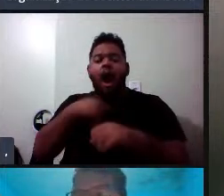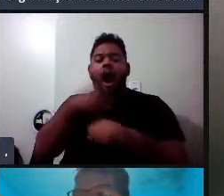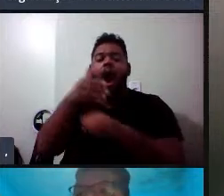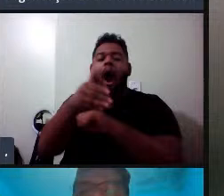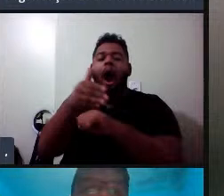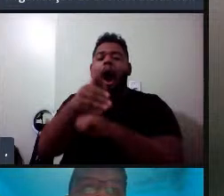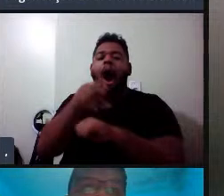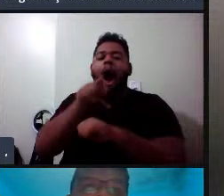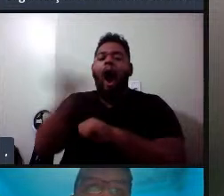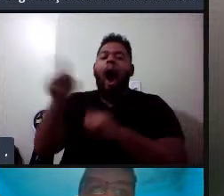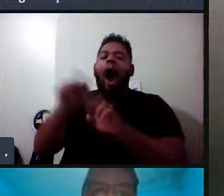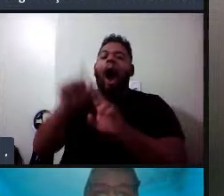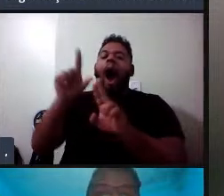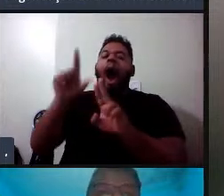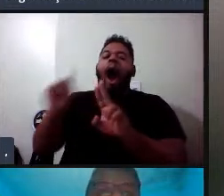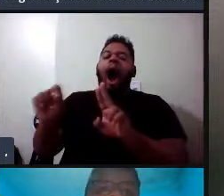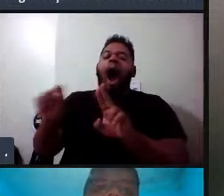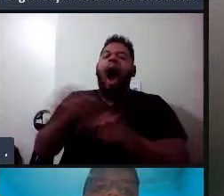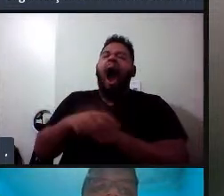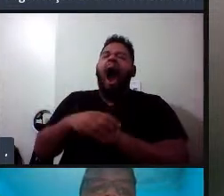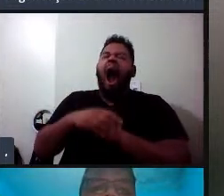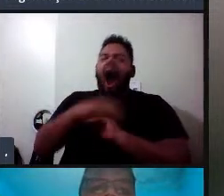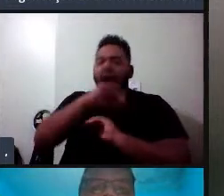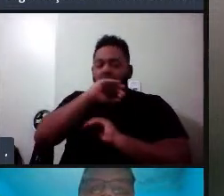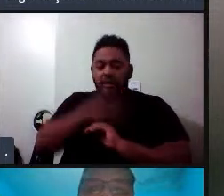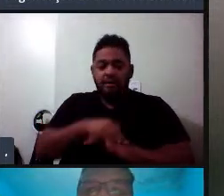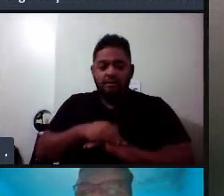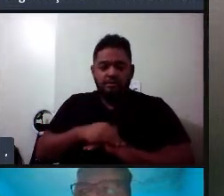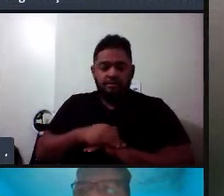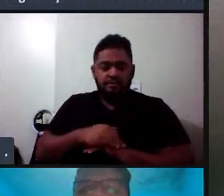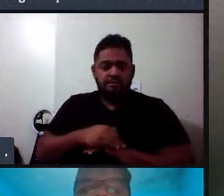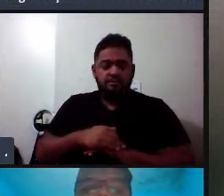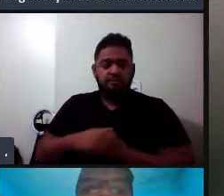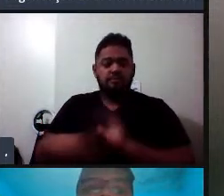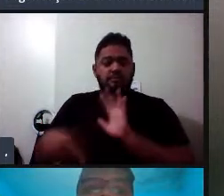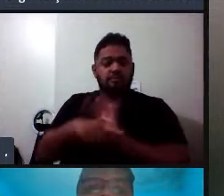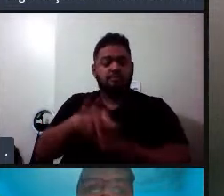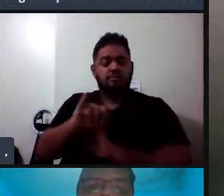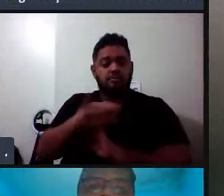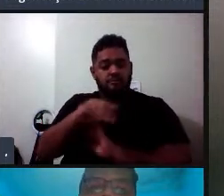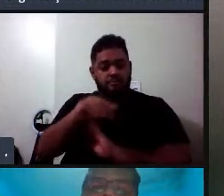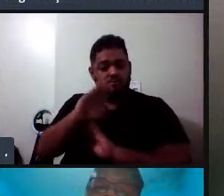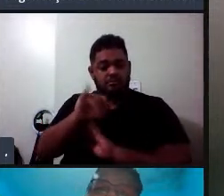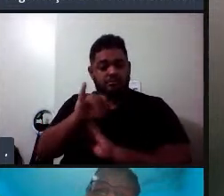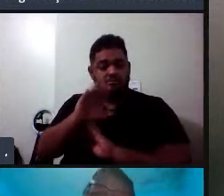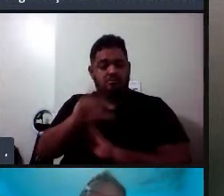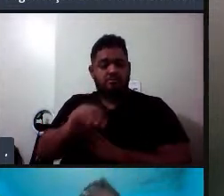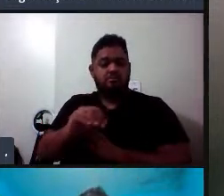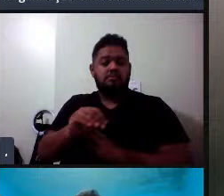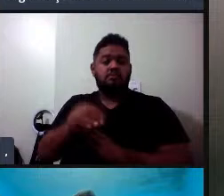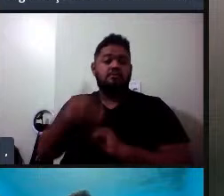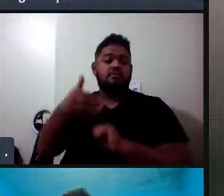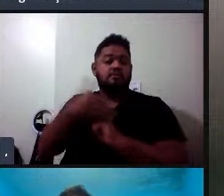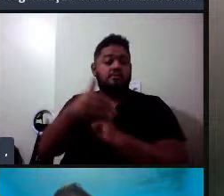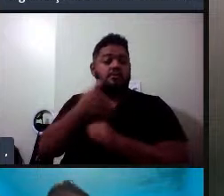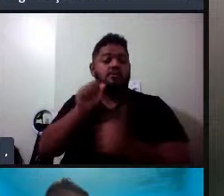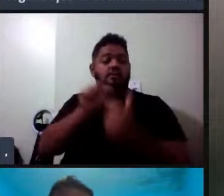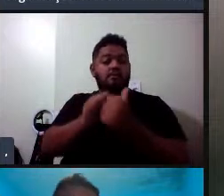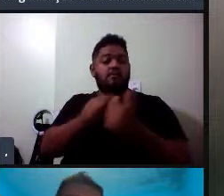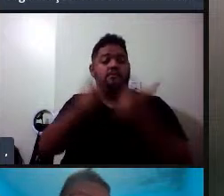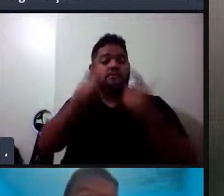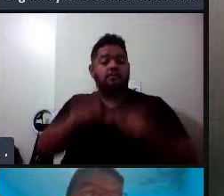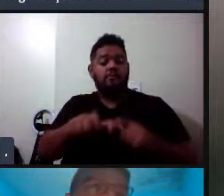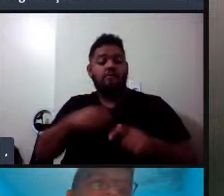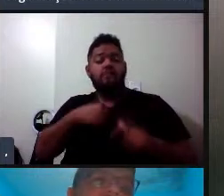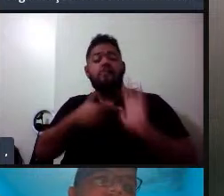UFRA, no CEPNÓ, que é parte do ICMBio, né? A gente divide um espaço ali com eles. E eu vou mostrar pra vocês, falar um